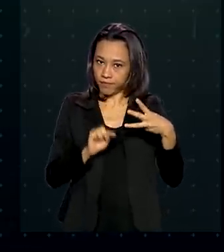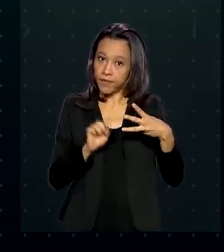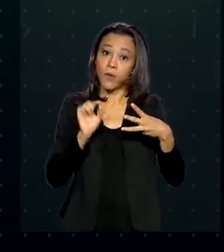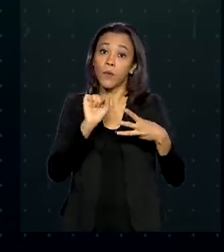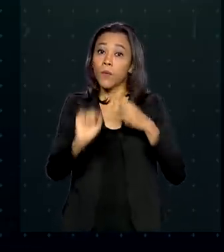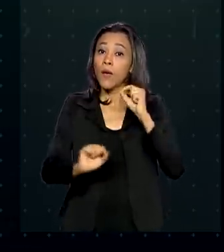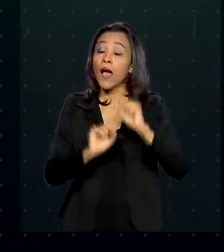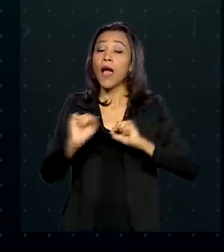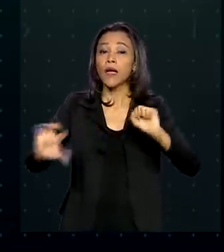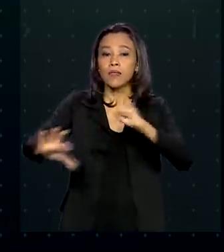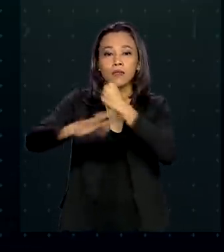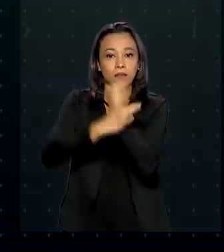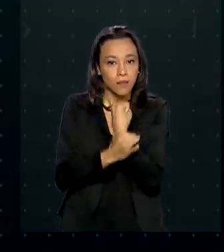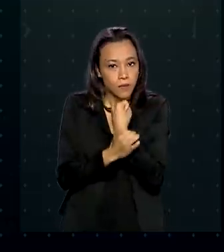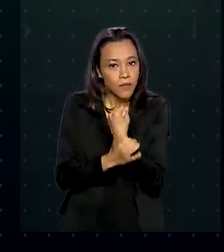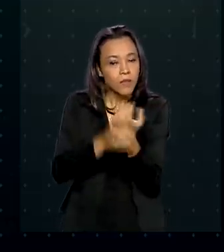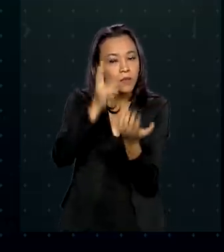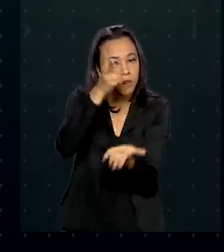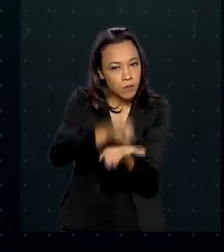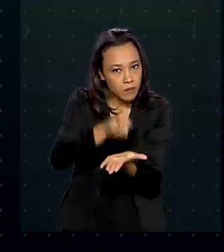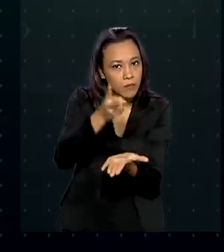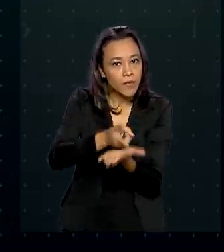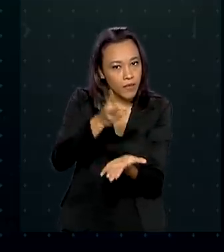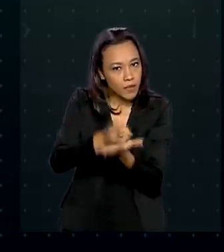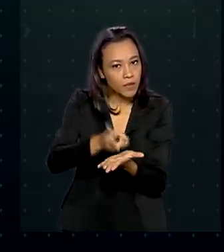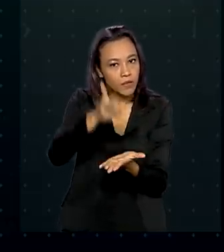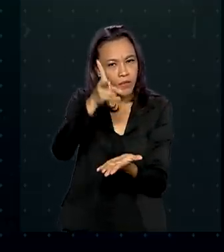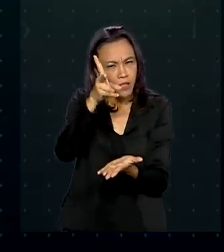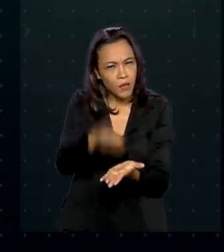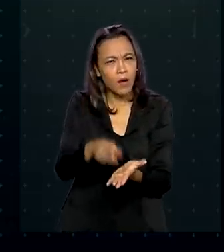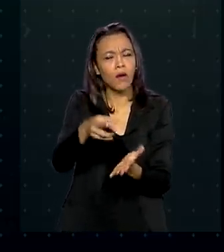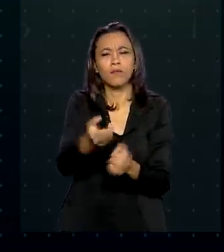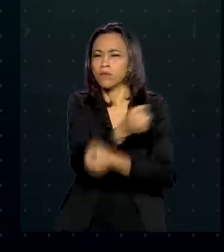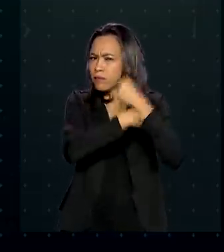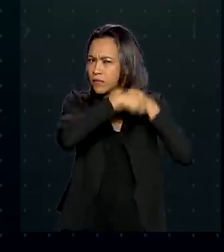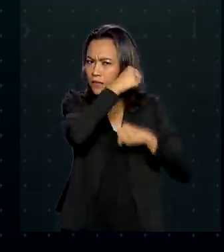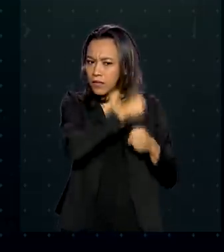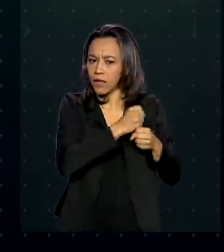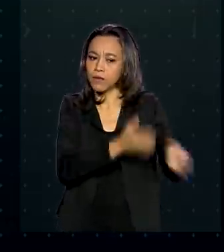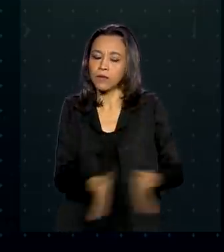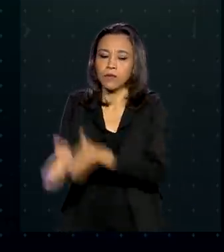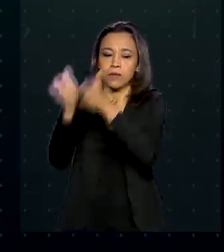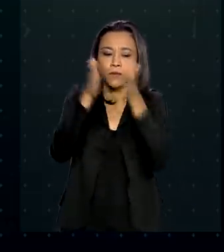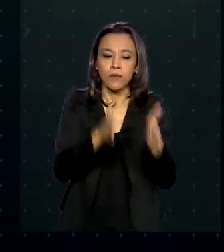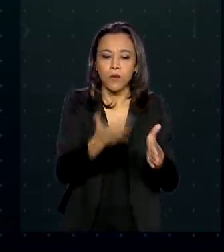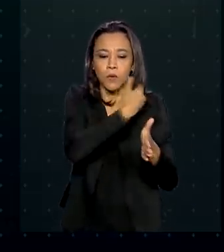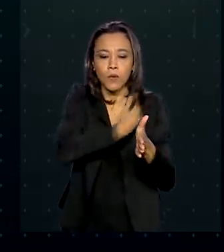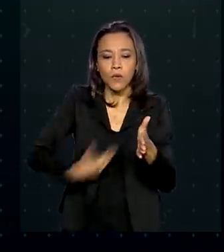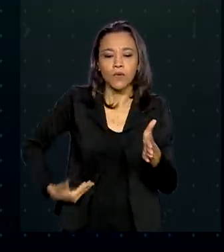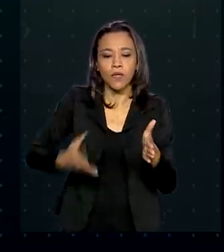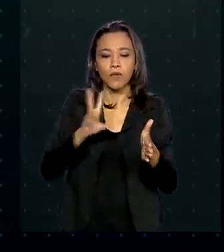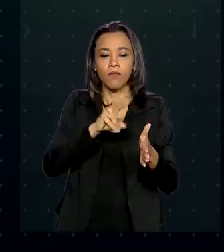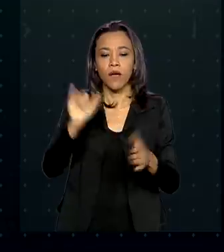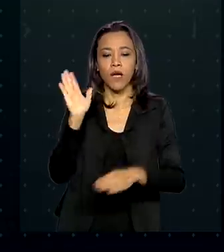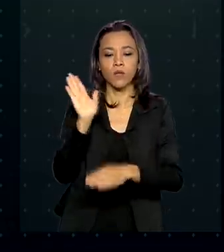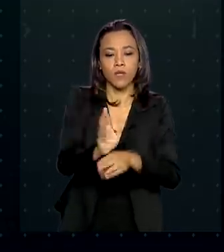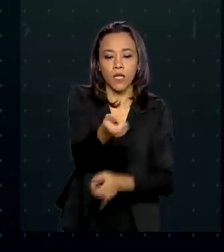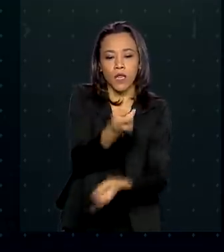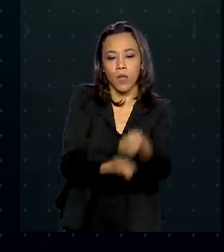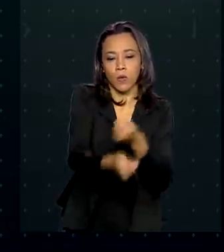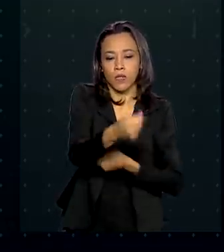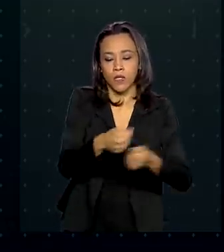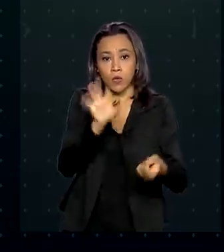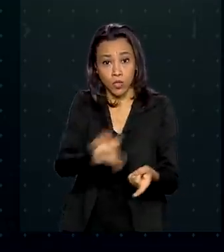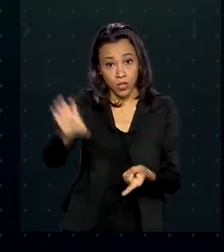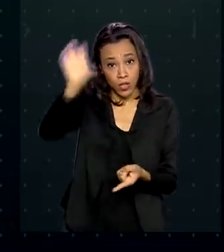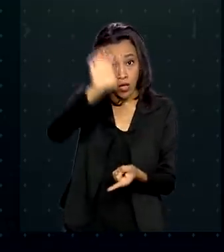garantindo o mesmo patamar de recursos do ano passado. O governo também vai ajudar na negociação da dívida que estados e municípios